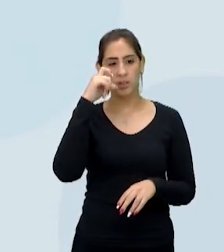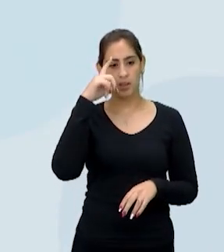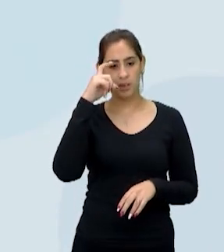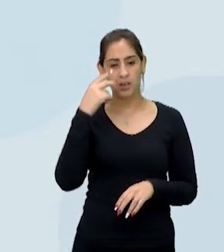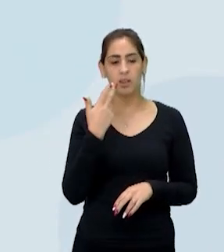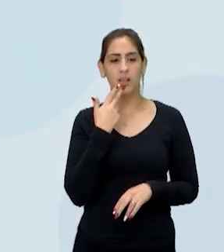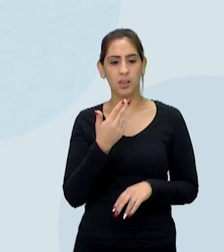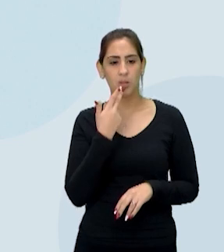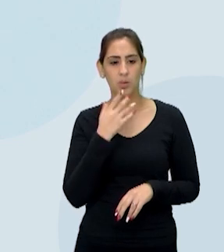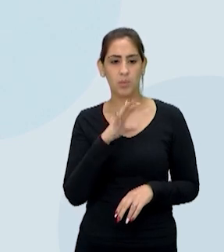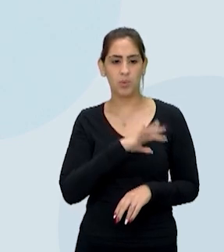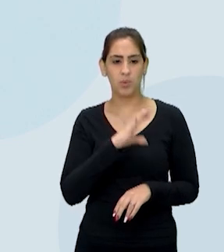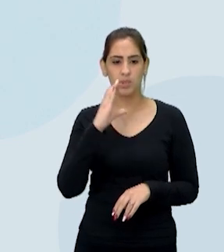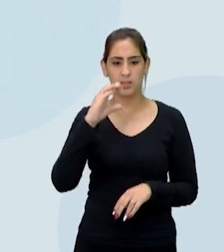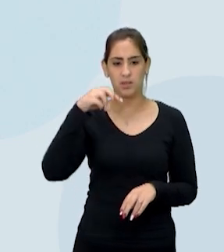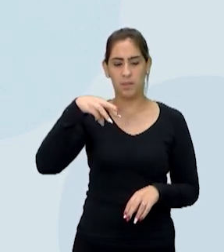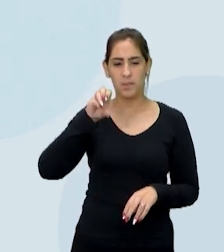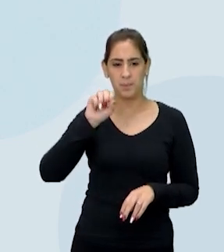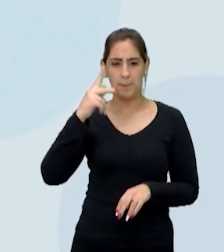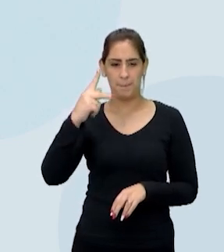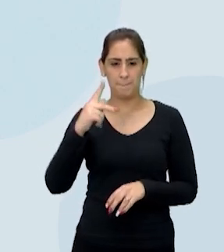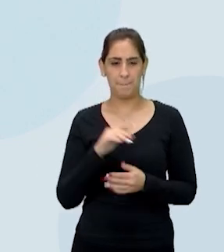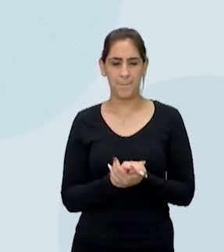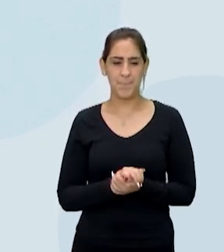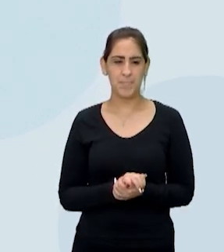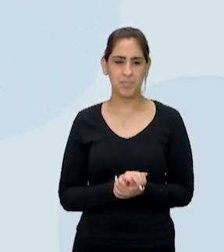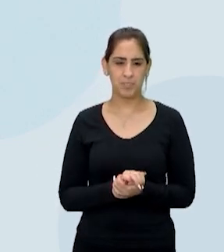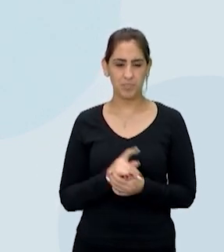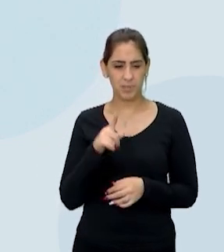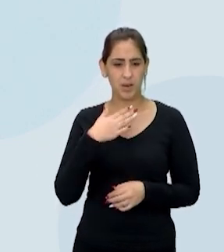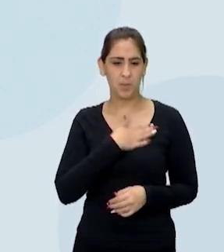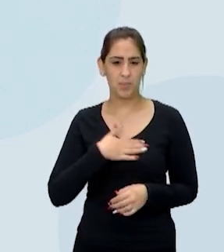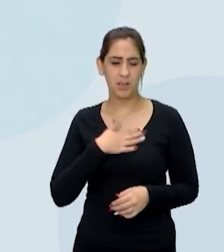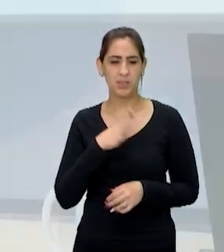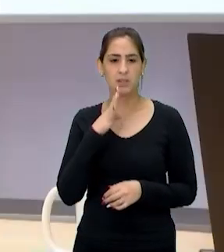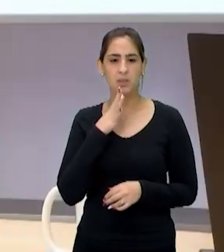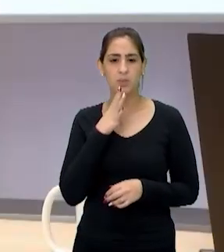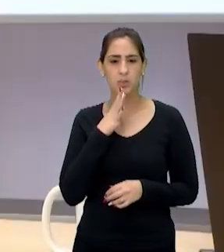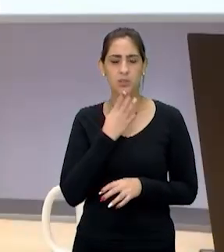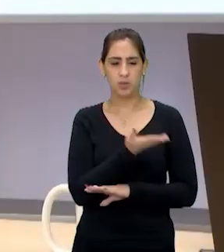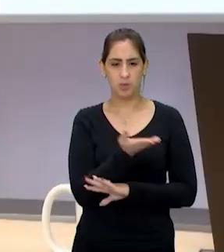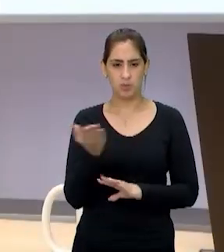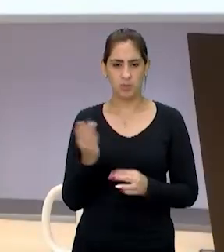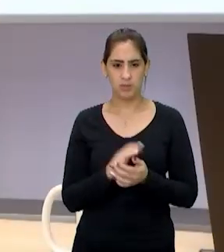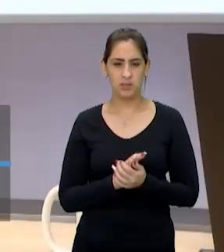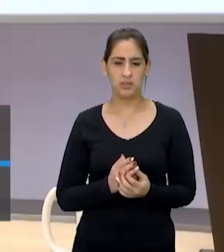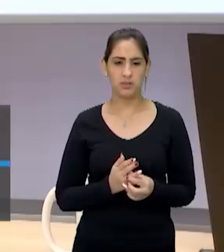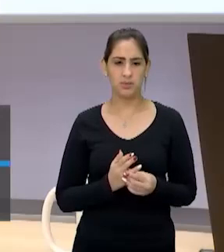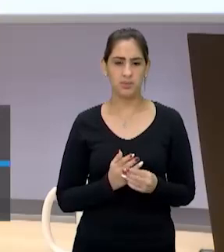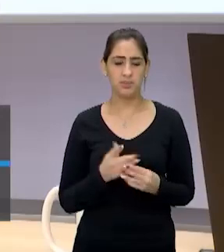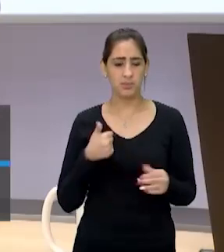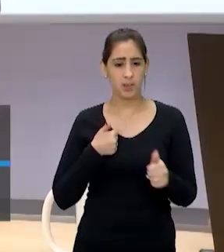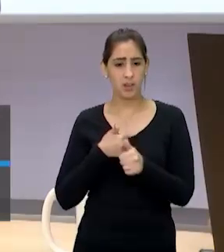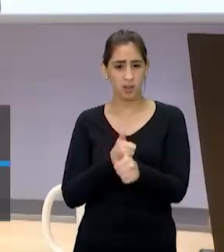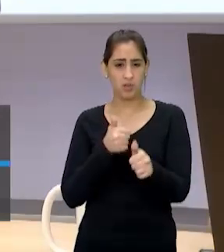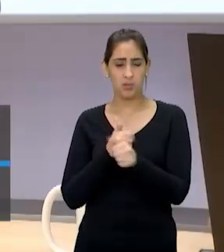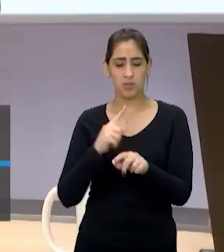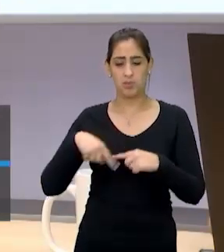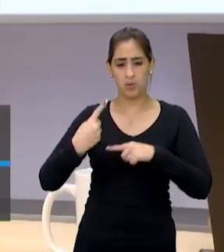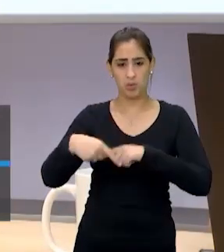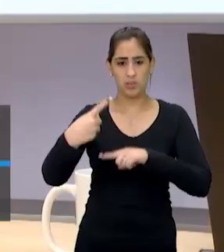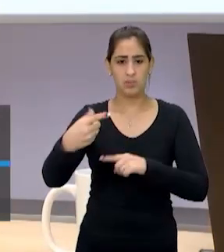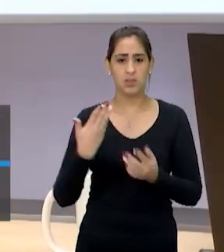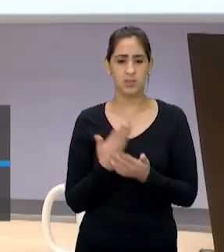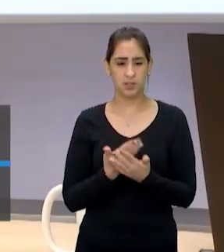língua portuguesa, CMSP, underline EM. Será um prazer falar com vocês e acompanhe as próximas